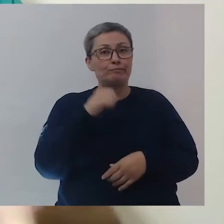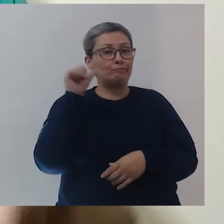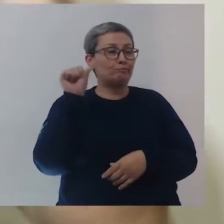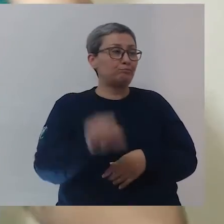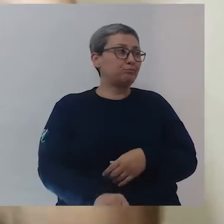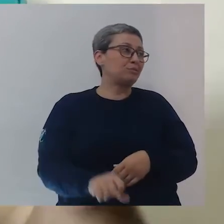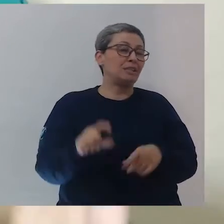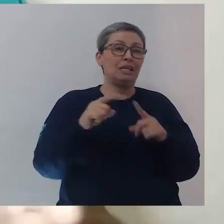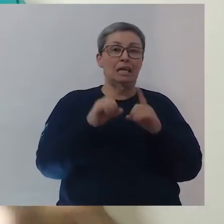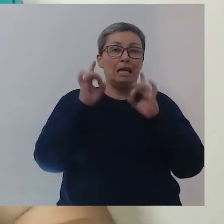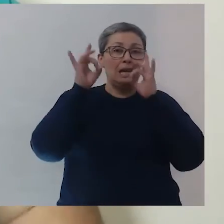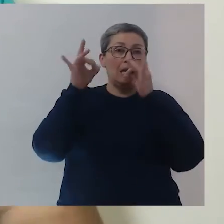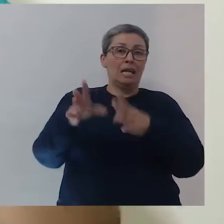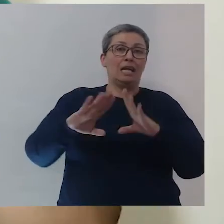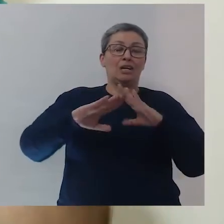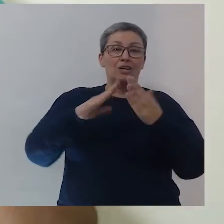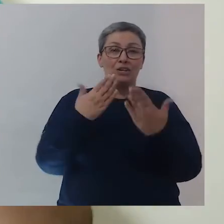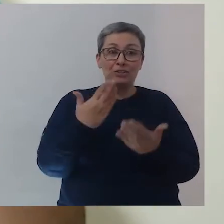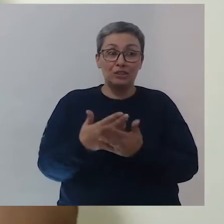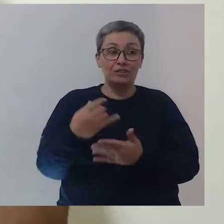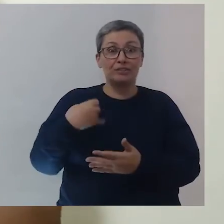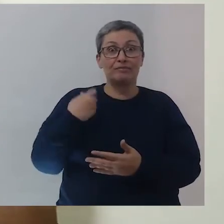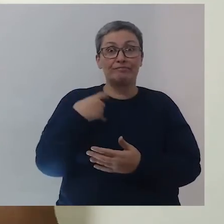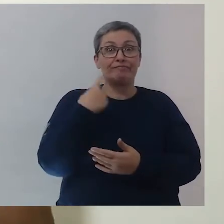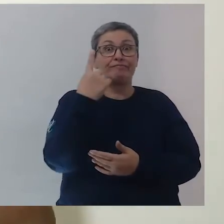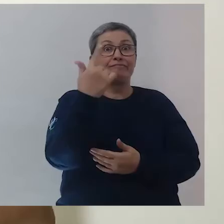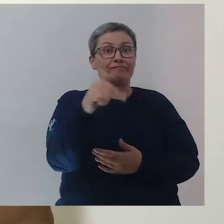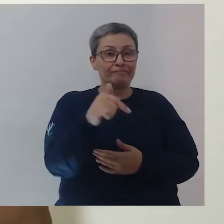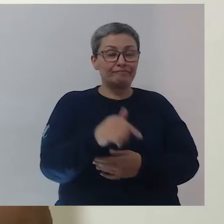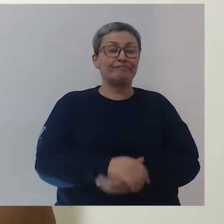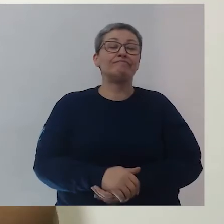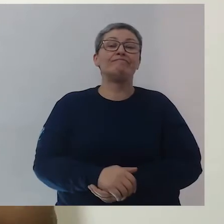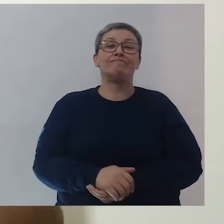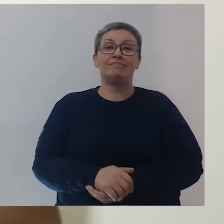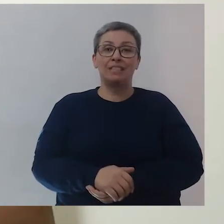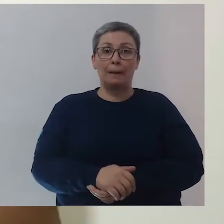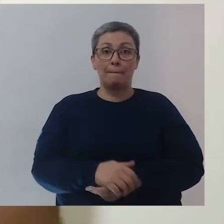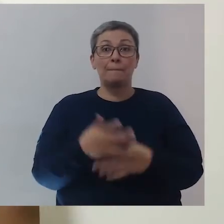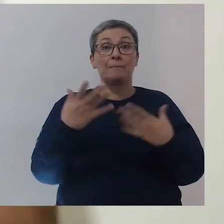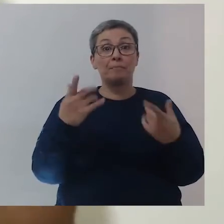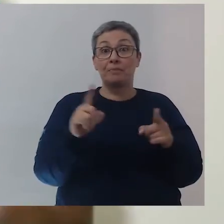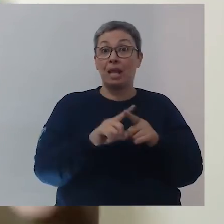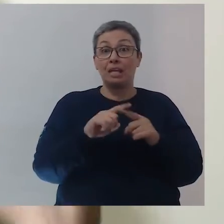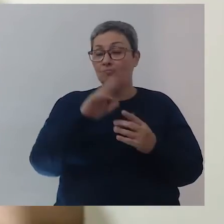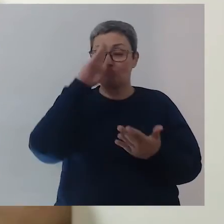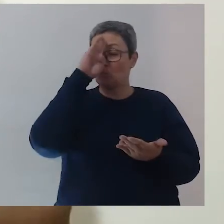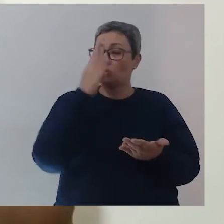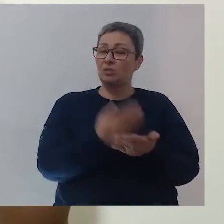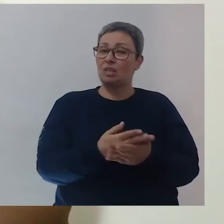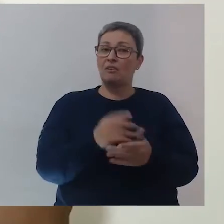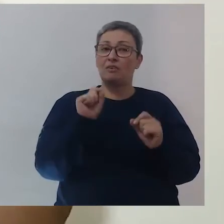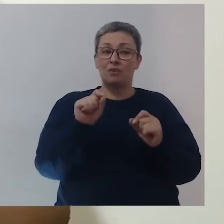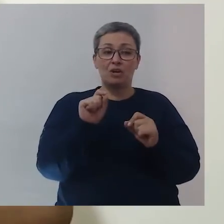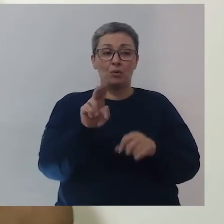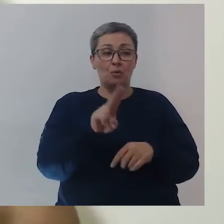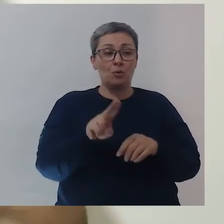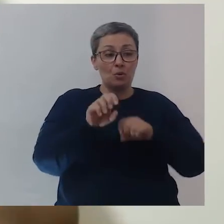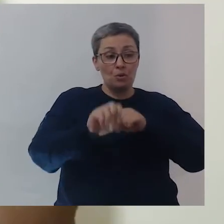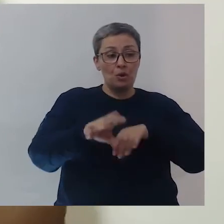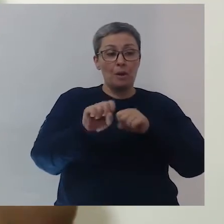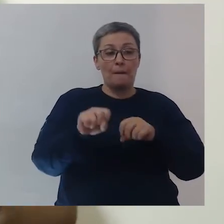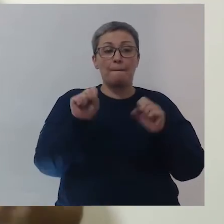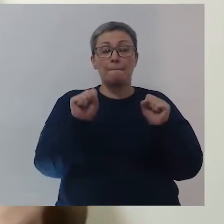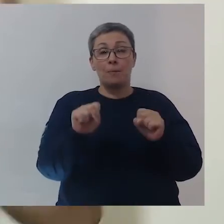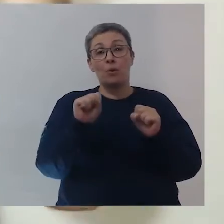minha vida. Eu larguei a escola aos 17 anos de idade. Eu já não acreditava que, através da educação,